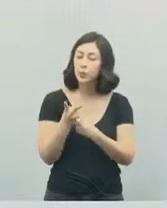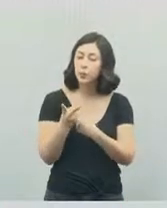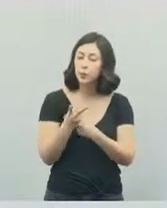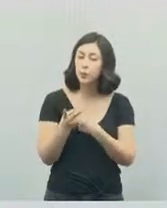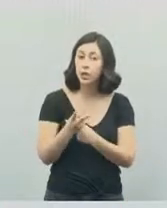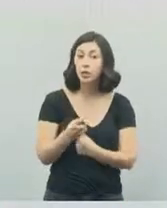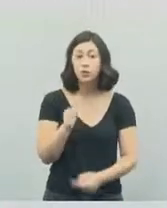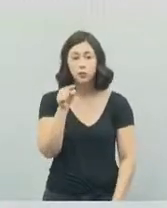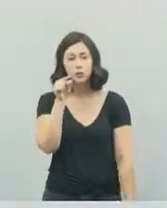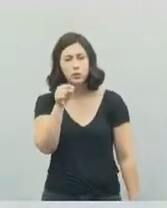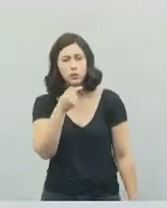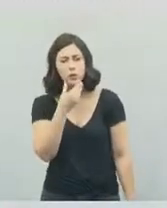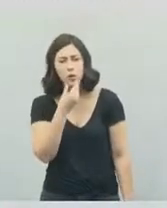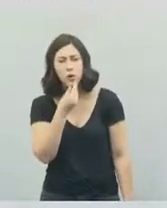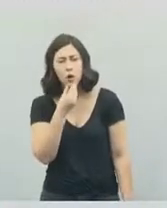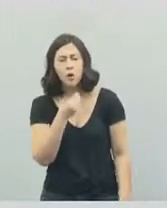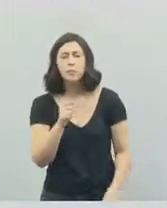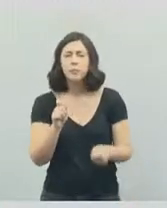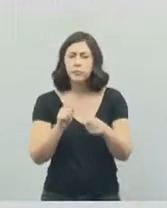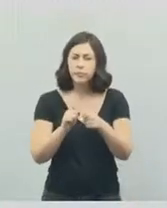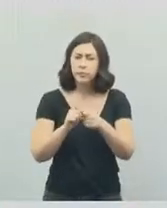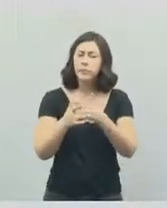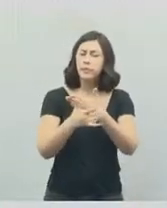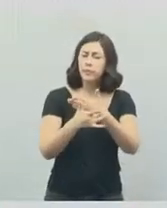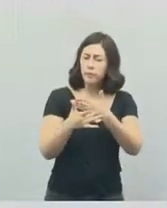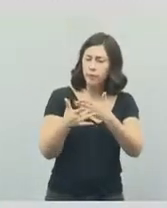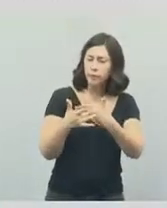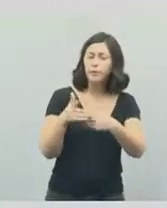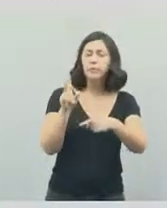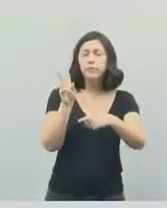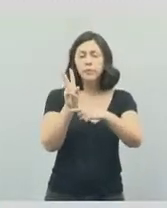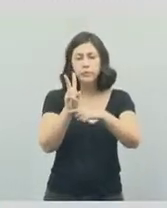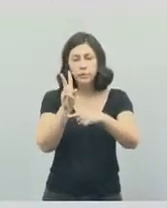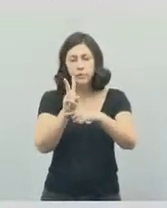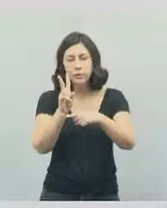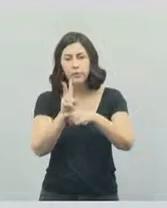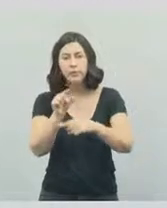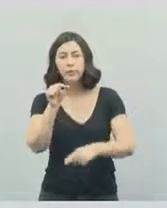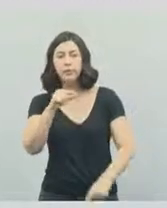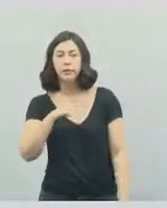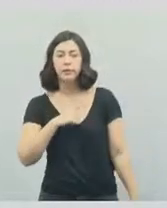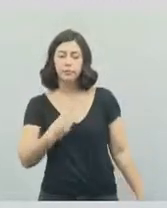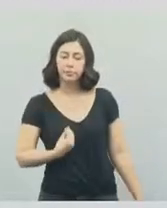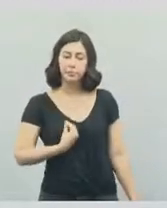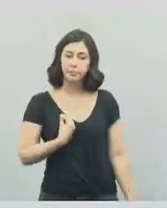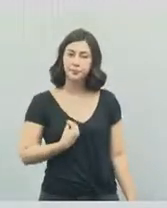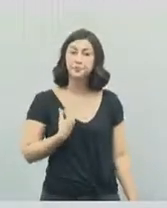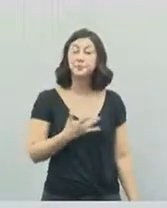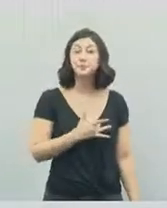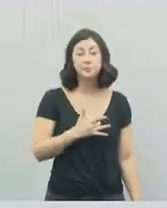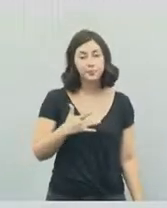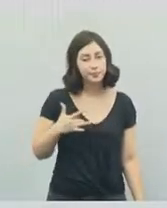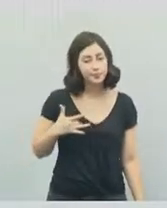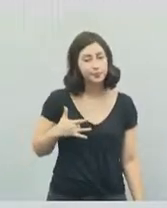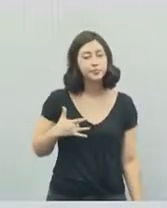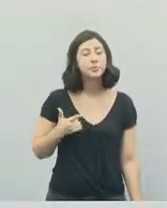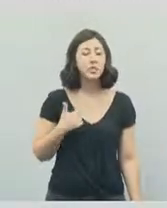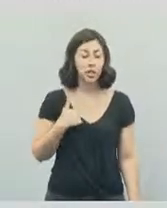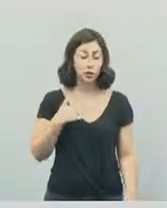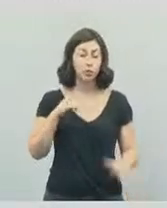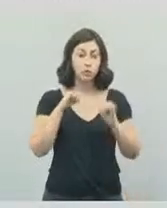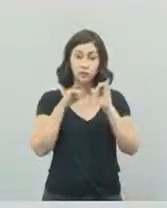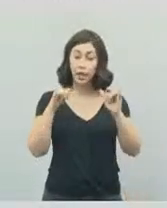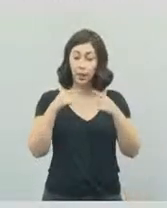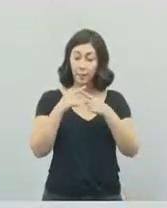que é homem, faça a prevenção, procure se cuidar, para que você tenha uma vida saudável, né? Isso eu falo para mim